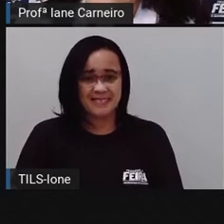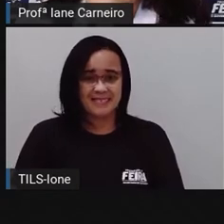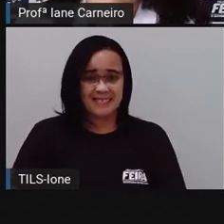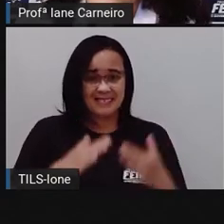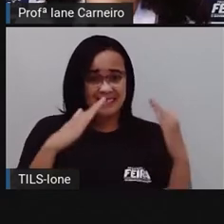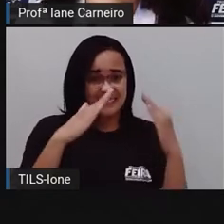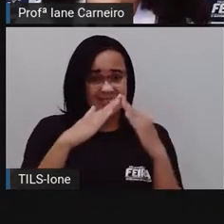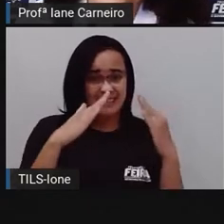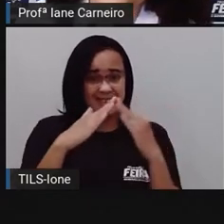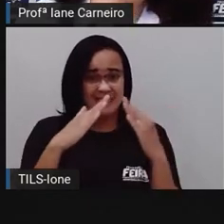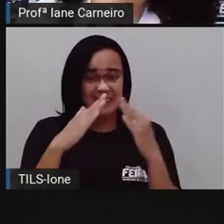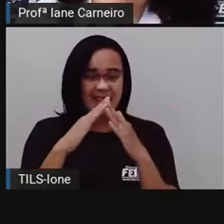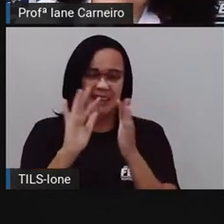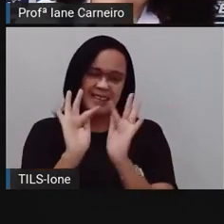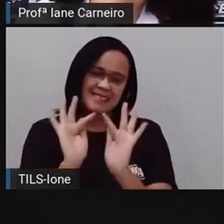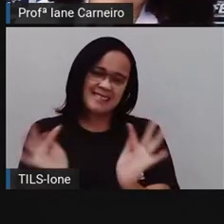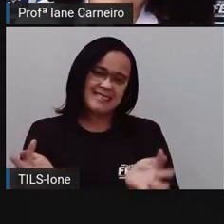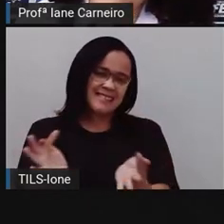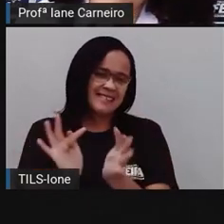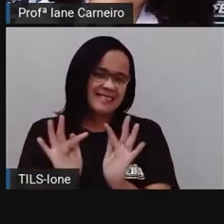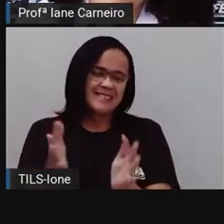casa singela.